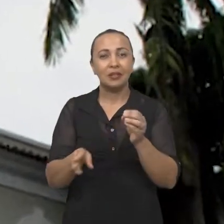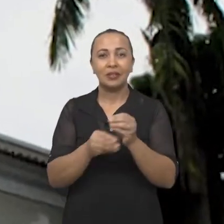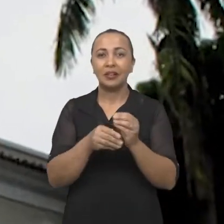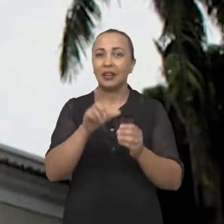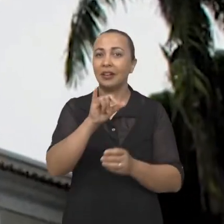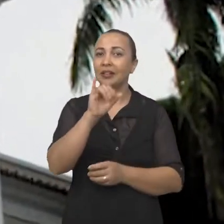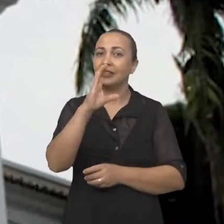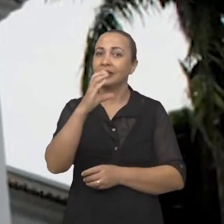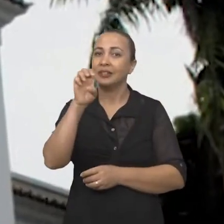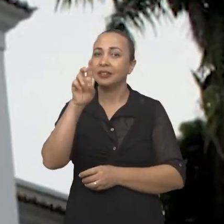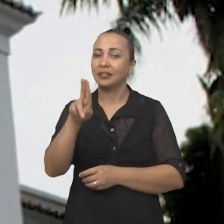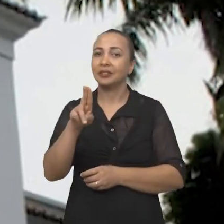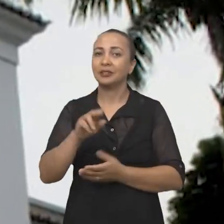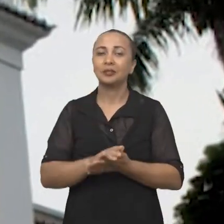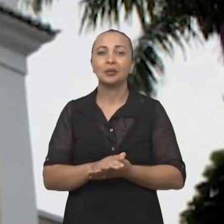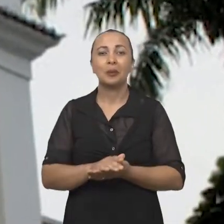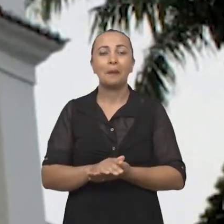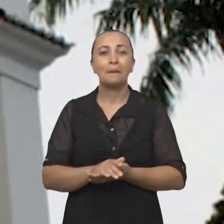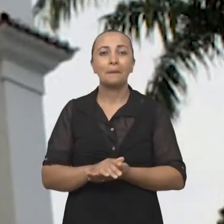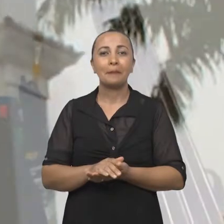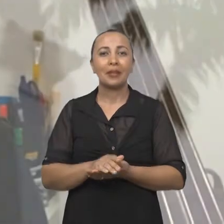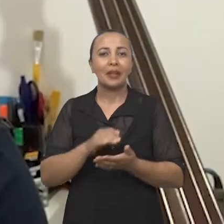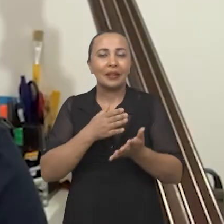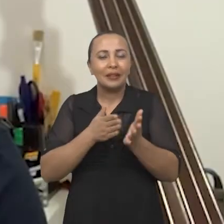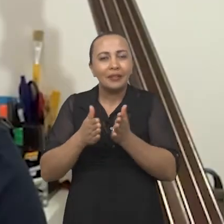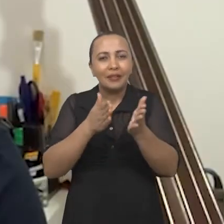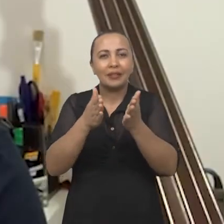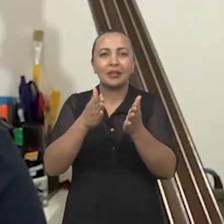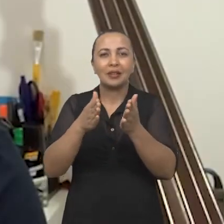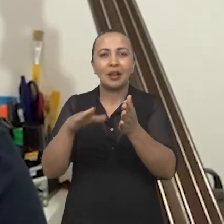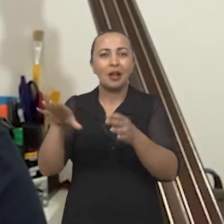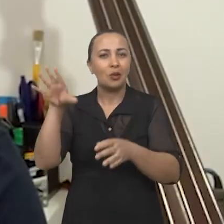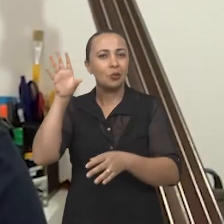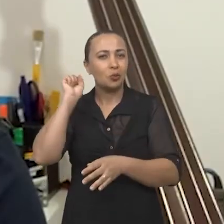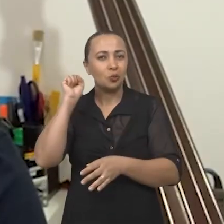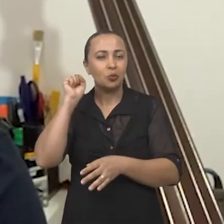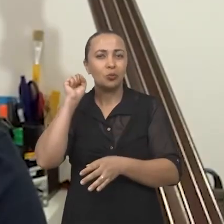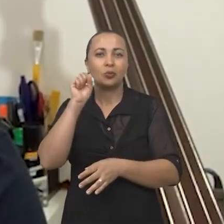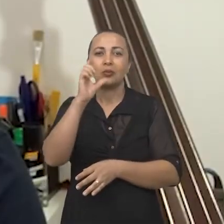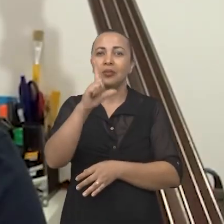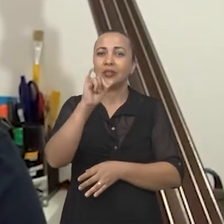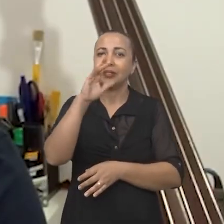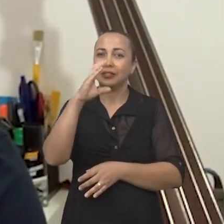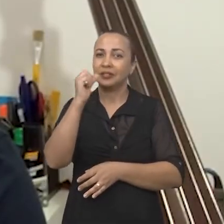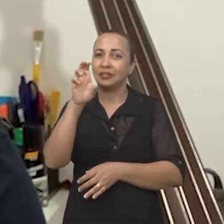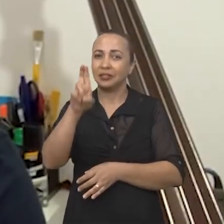Maranhense, treias de sons do Liceu. Foi uma pesquisa